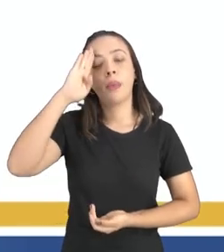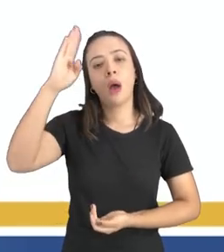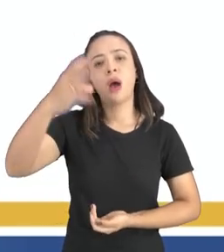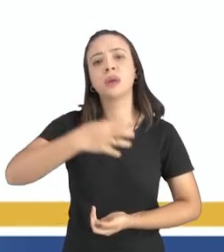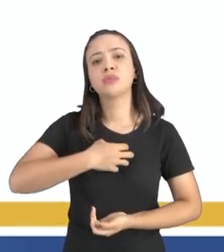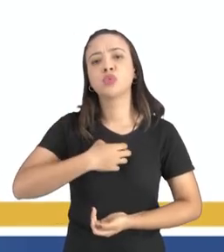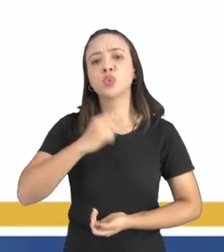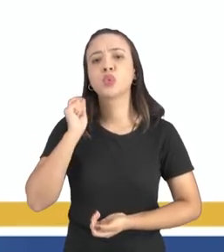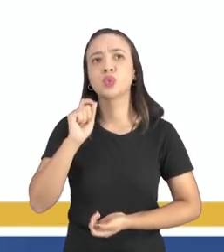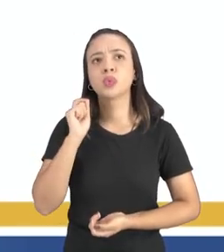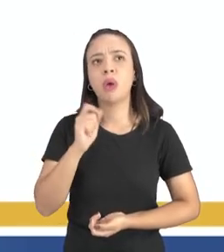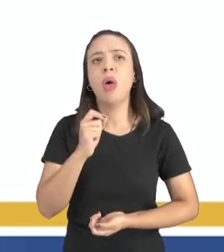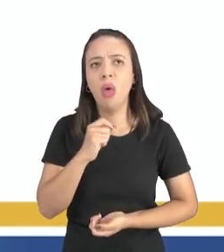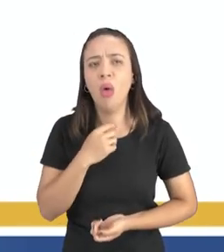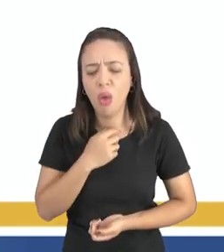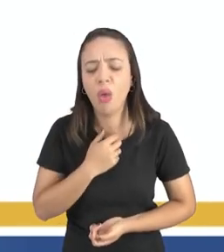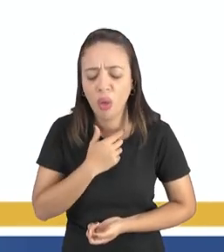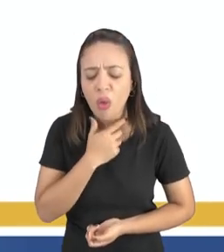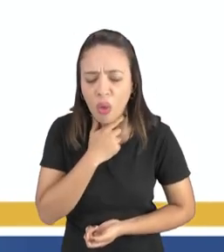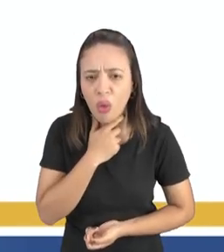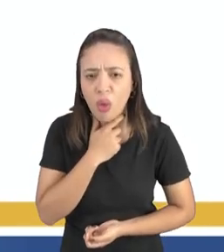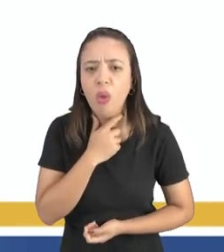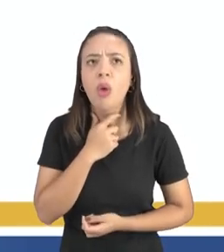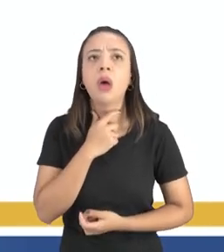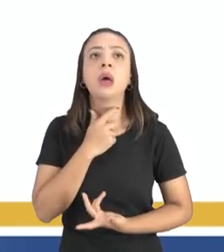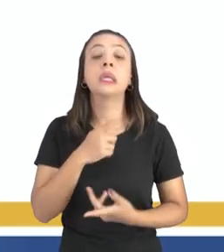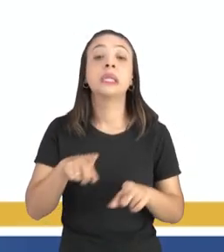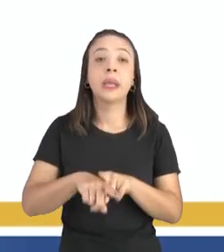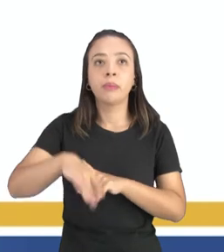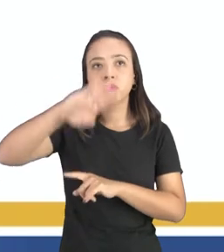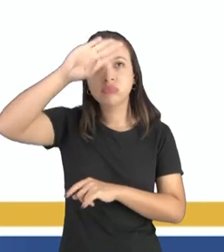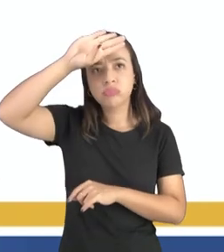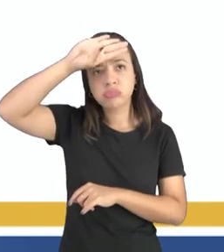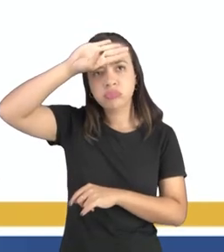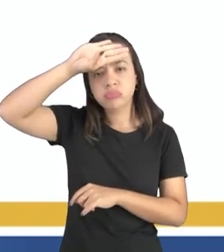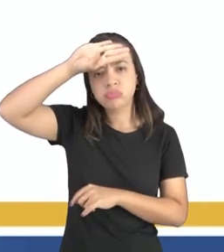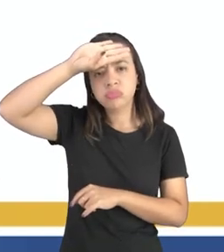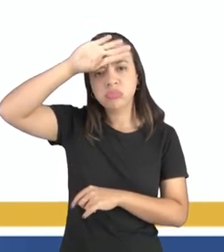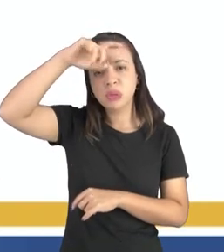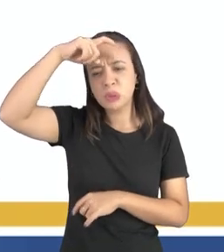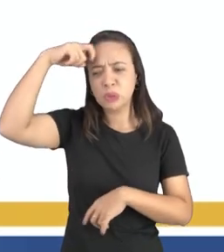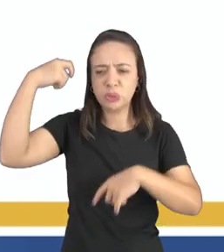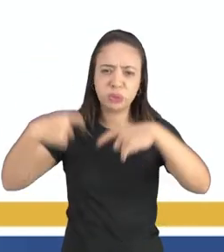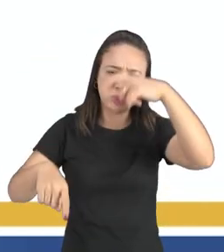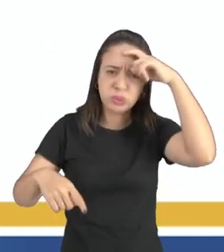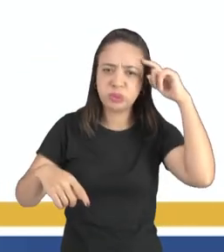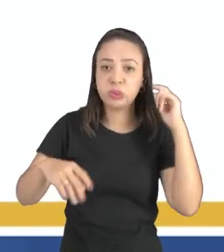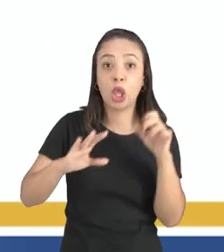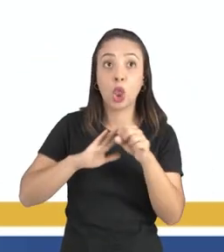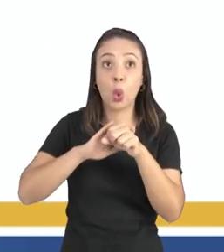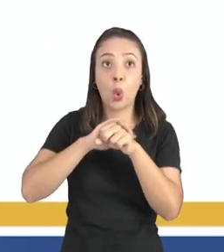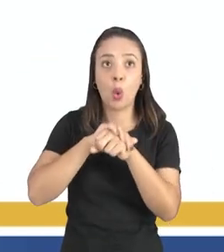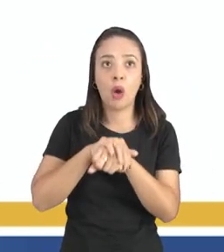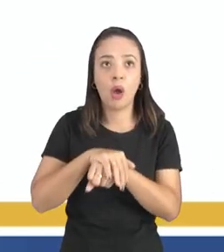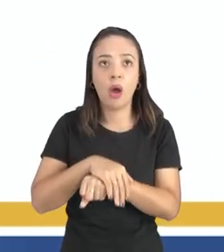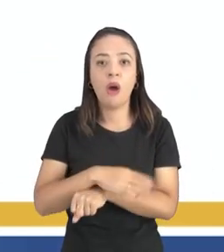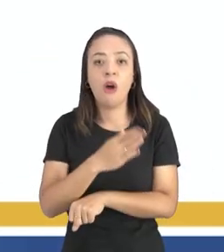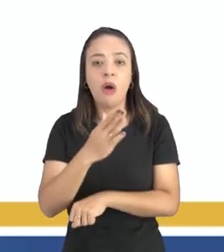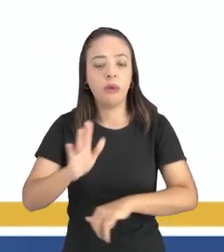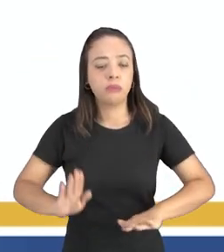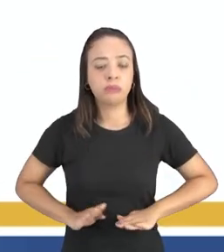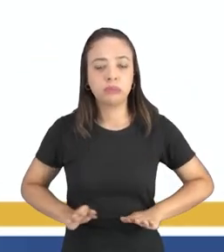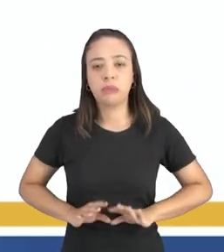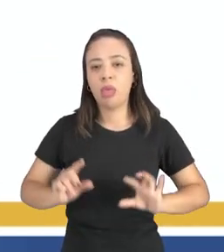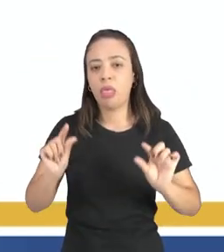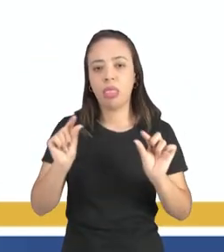são tosse né febre suor noturno falta de apetite emagrecimento cansaço fácil dores